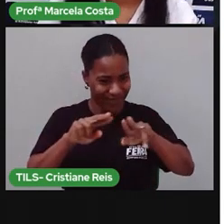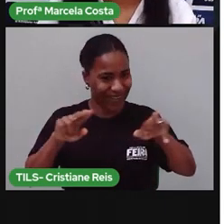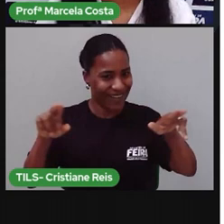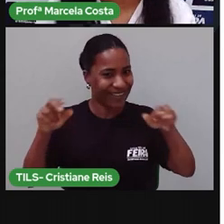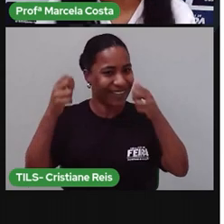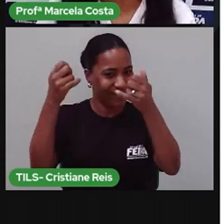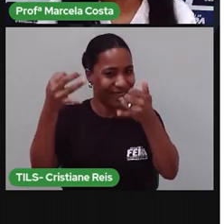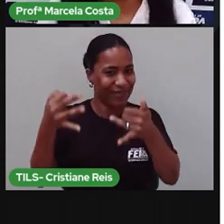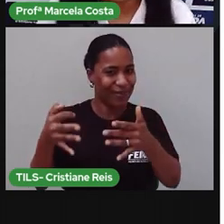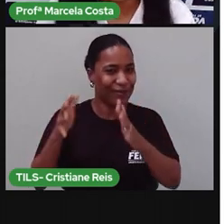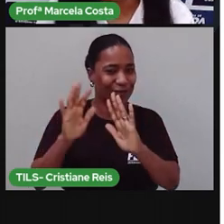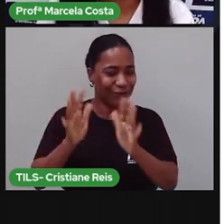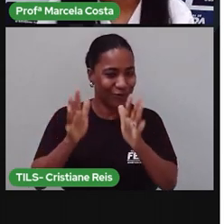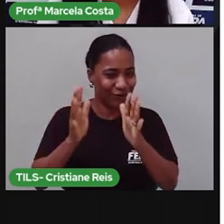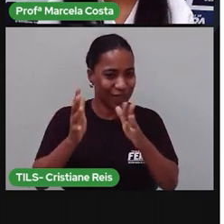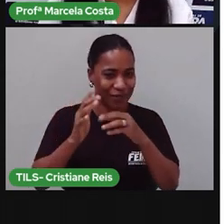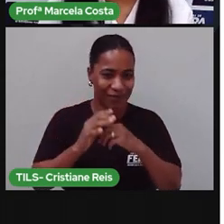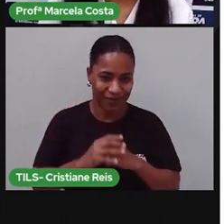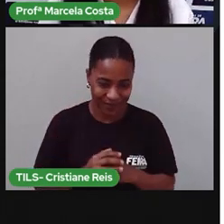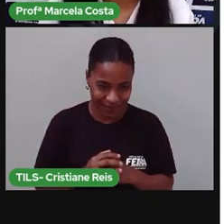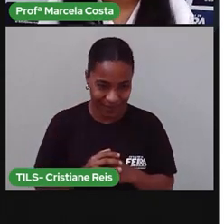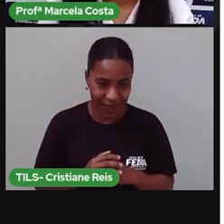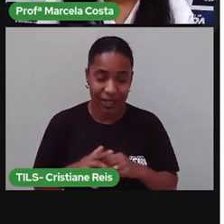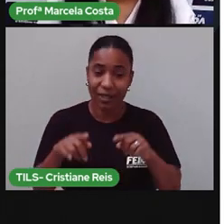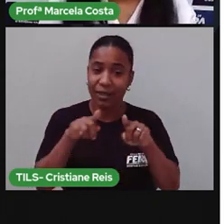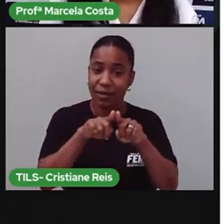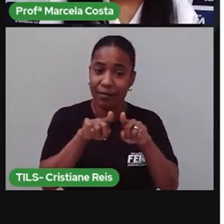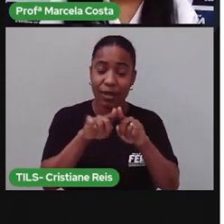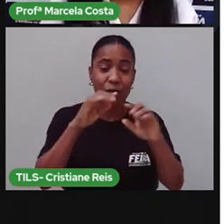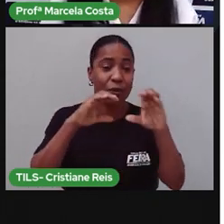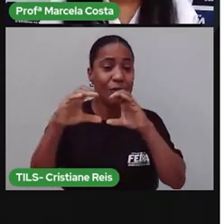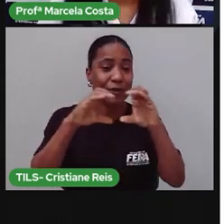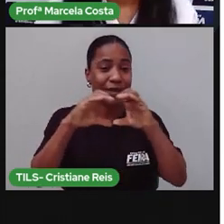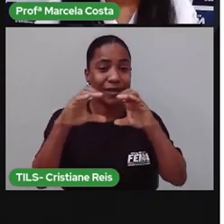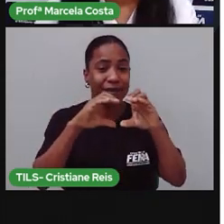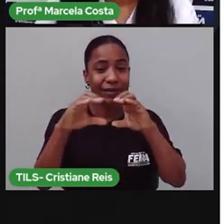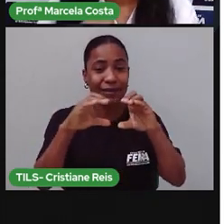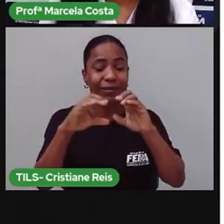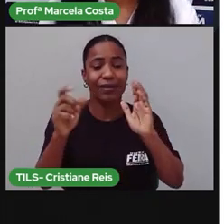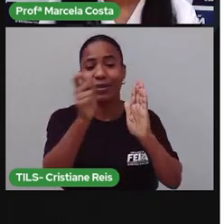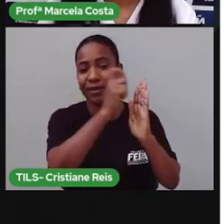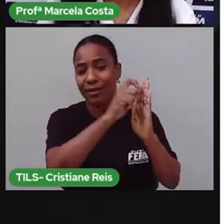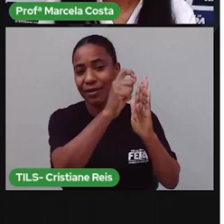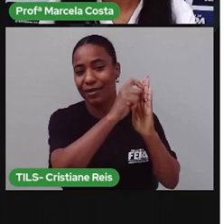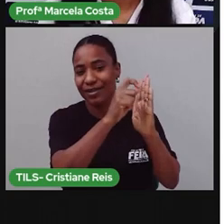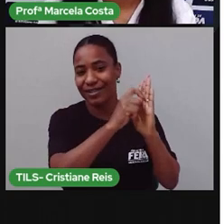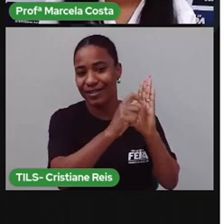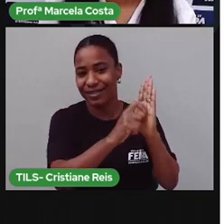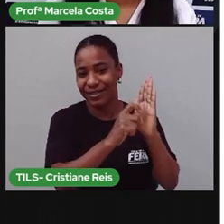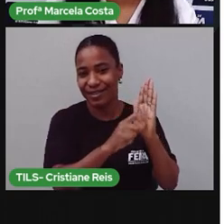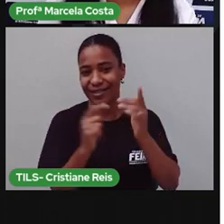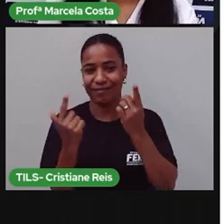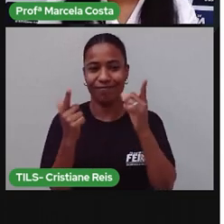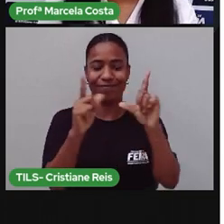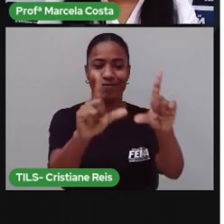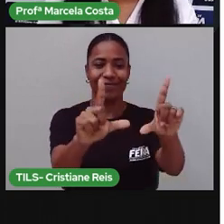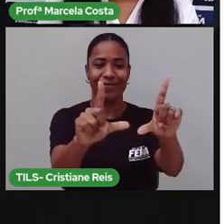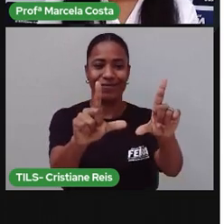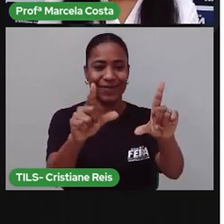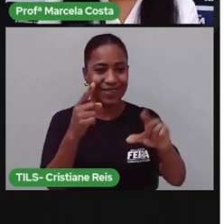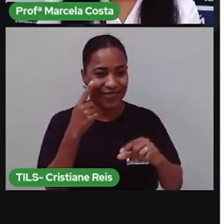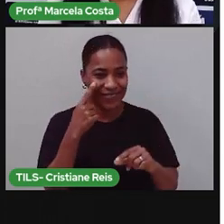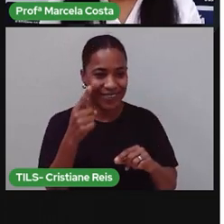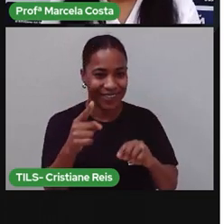Temos também a comunicação escrita, essa que a gente explora bastante aqui nas nossas aulas.